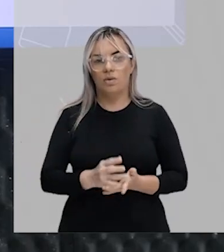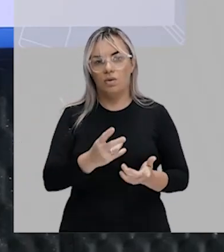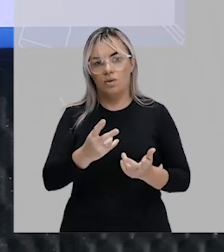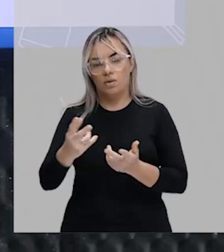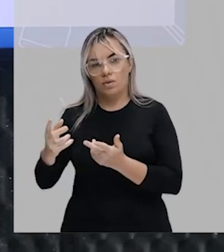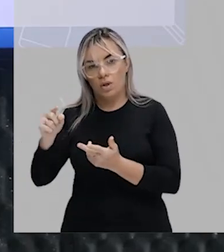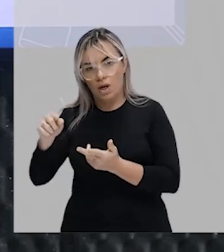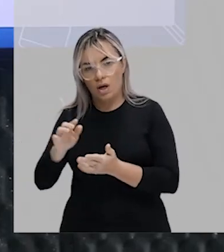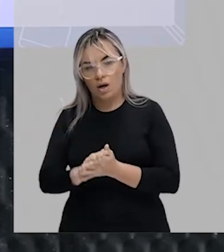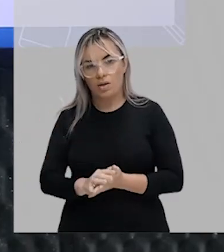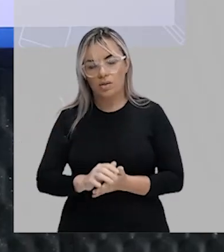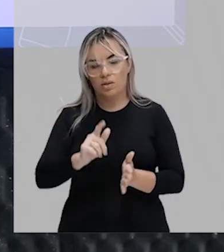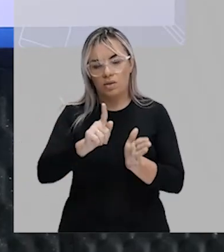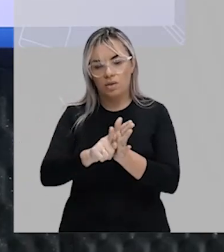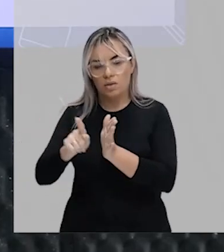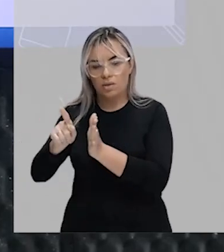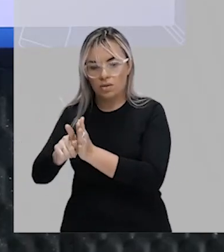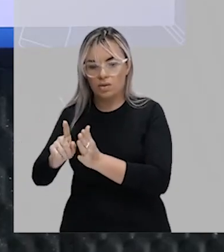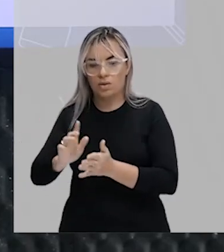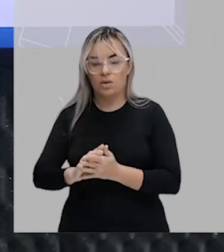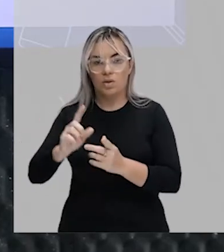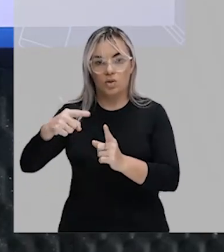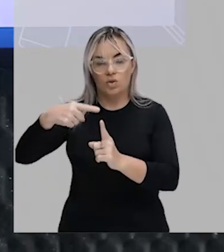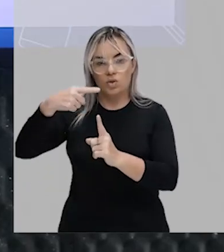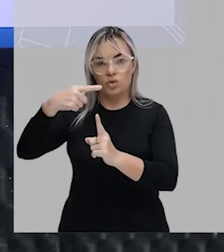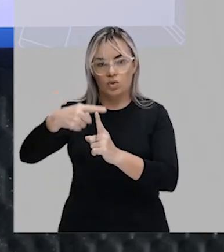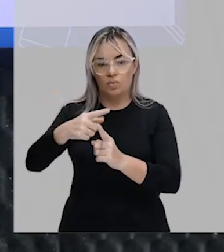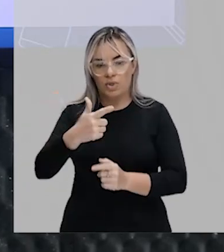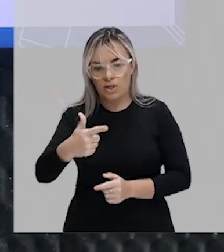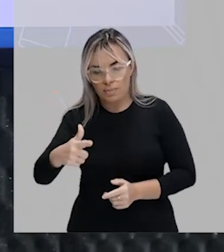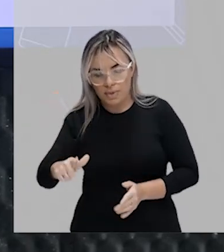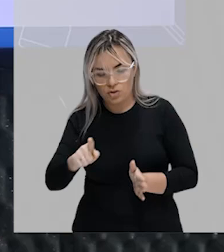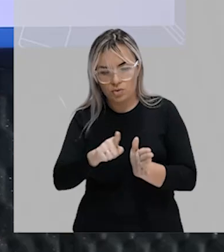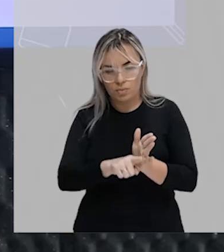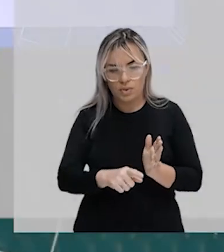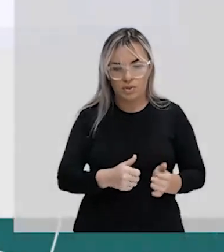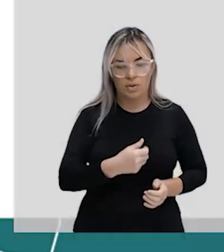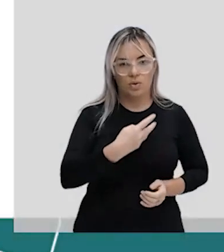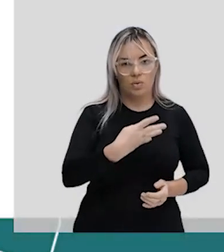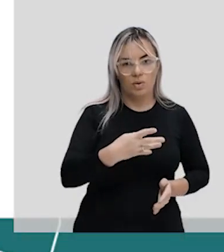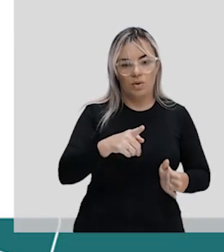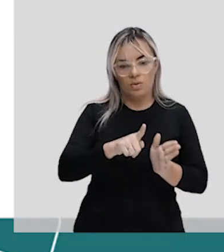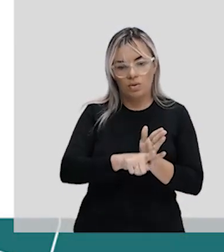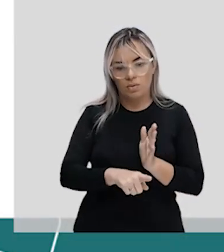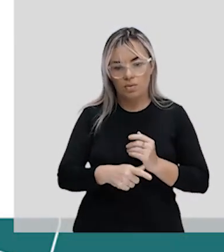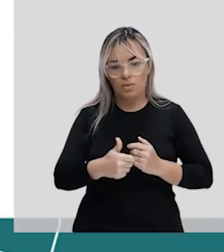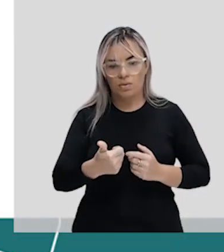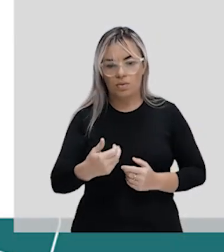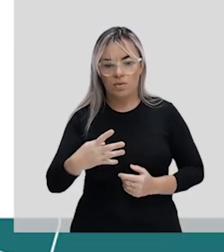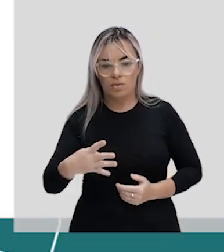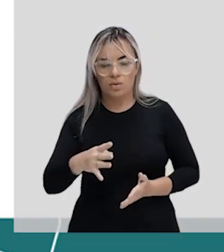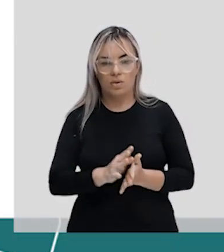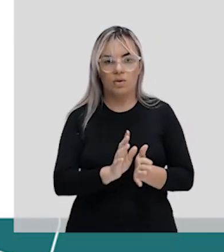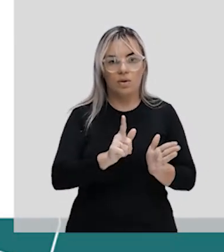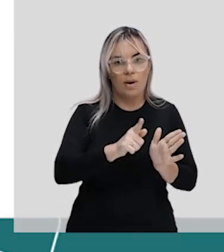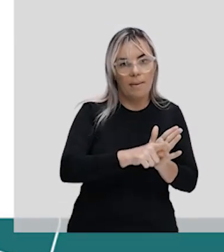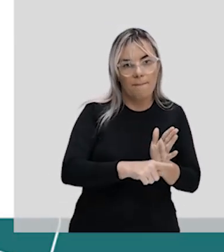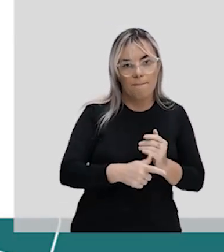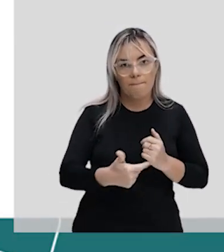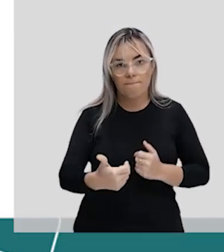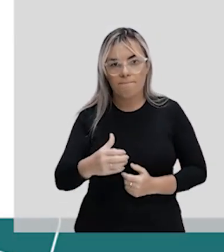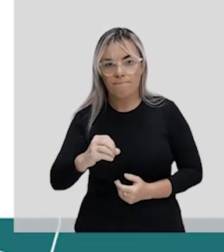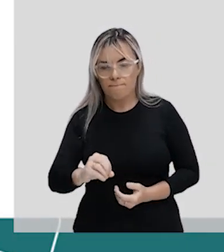Então, repetiu o sinal, 10 com 4, 14. Agora, resposta, 4 menos 14, menos 10,